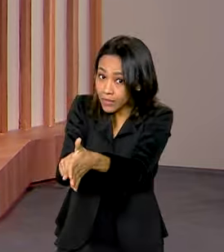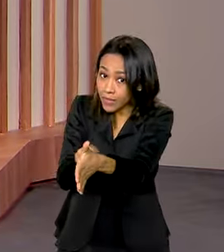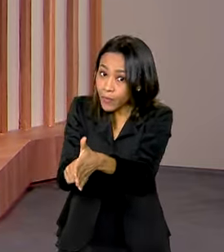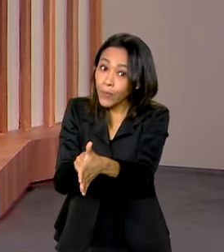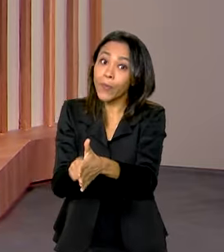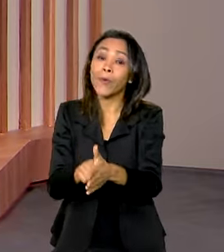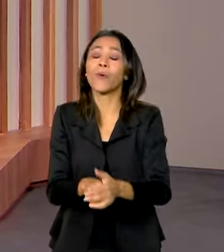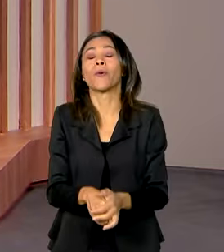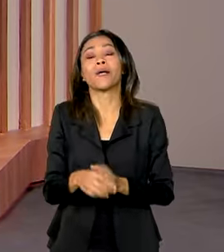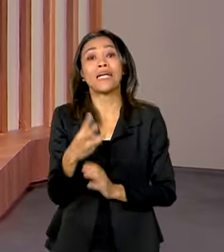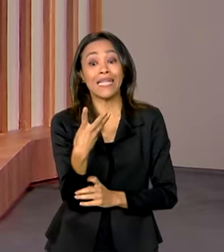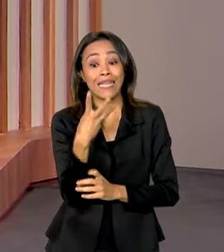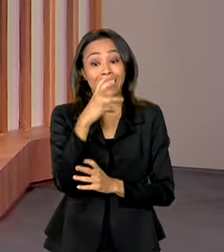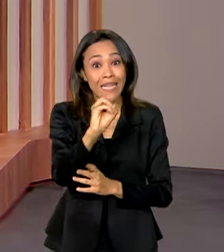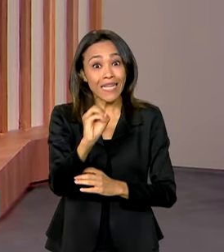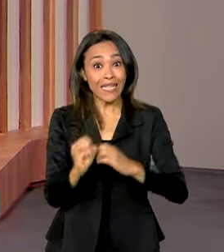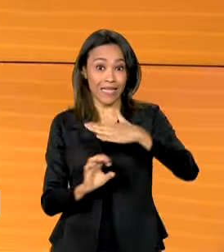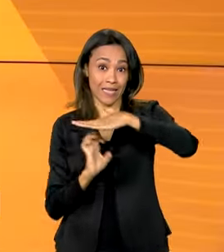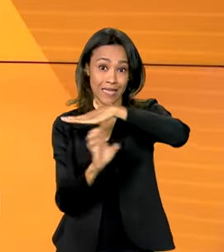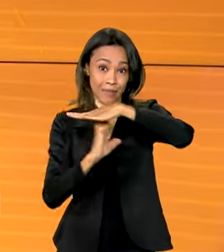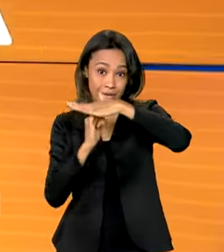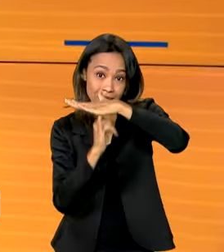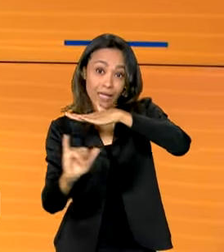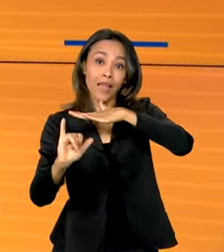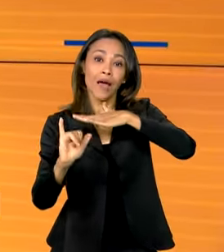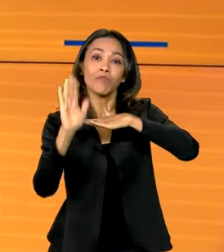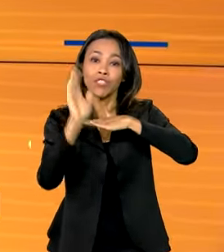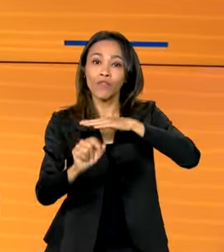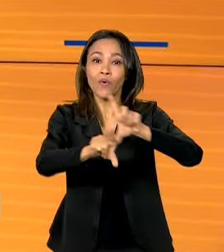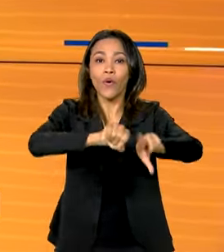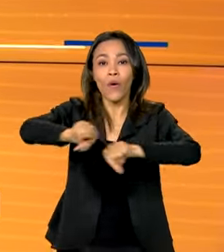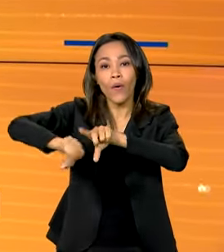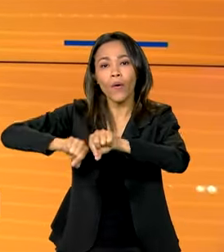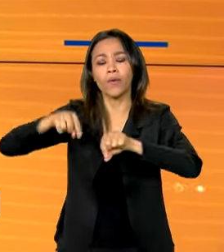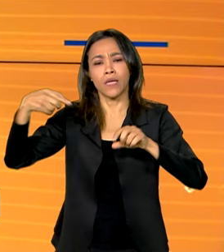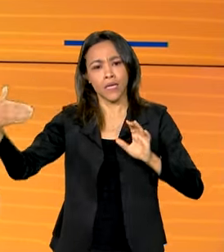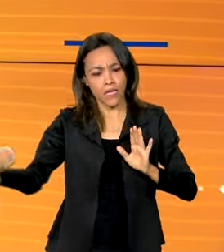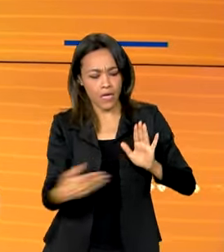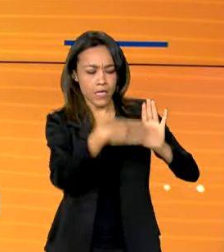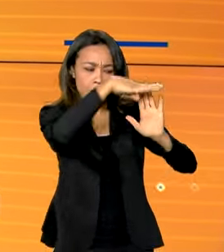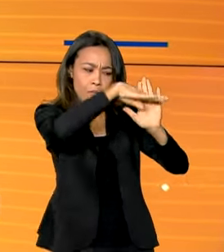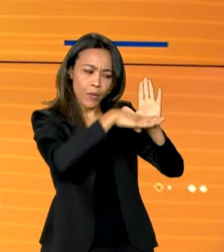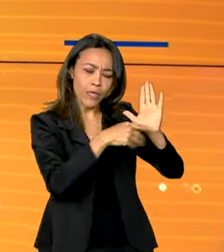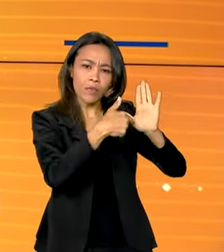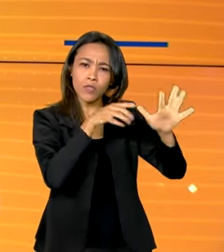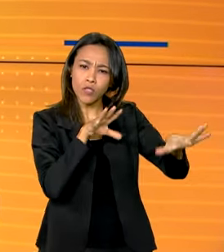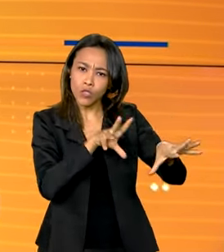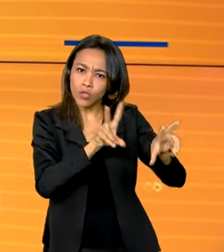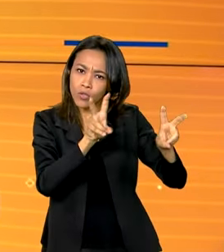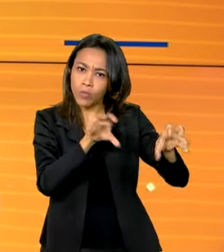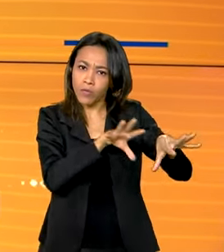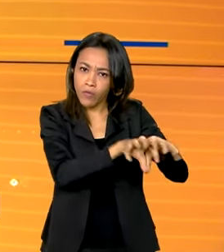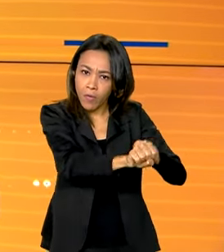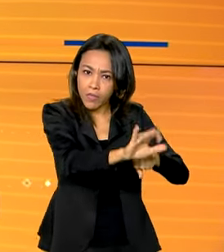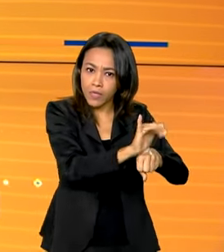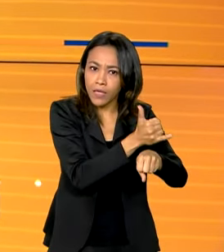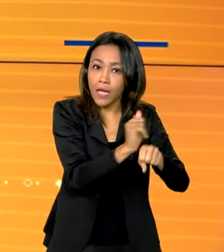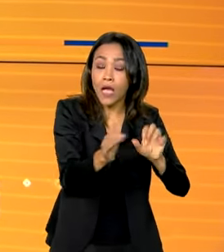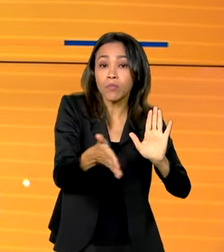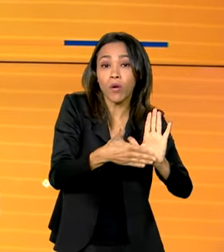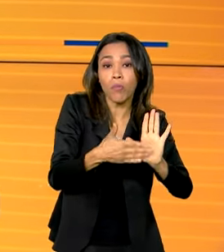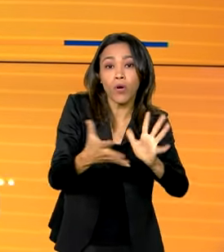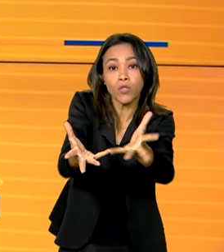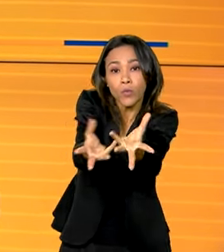Trinta startups vão ser selecionadas. Já para o programa de formação estratégica, as propostas aprovadas vão receber